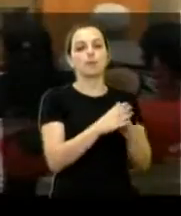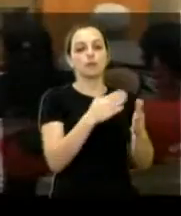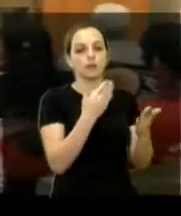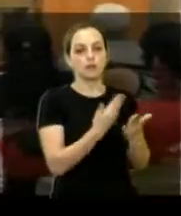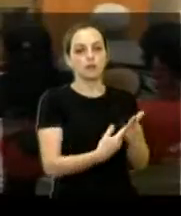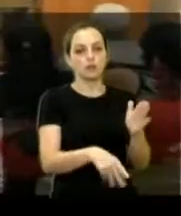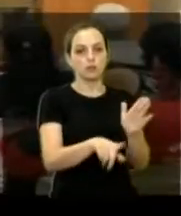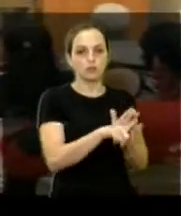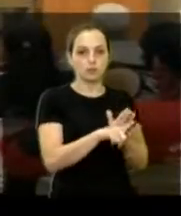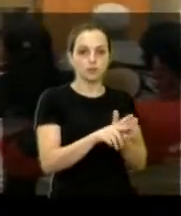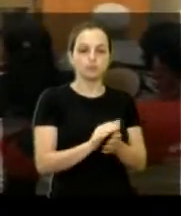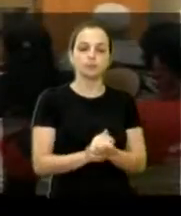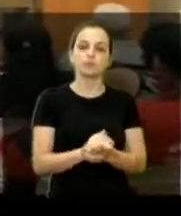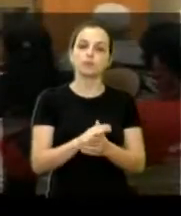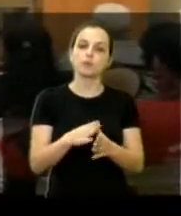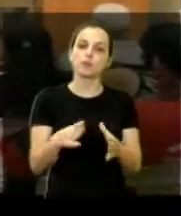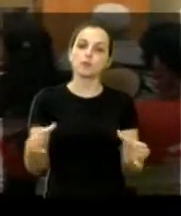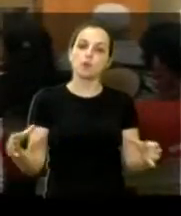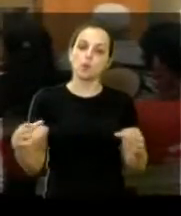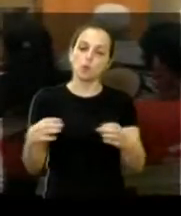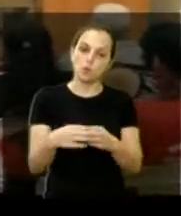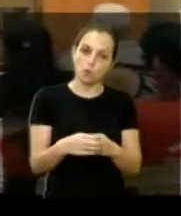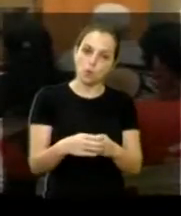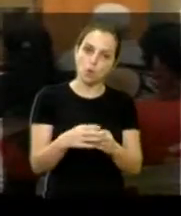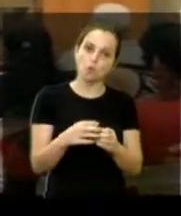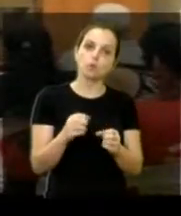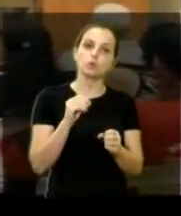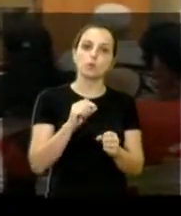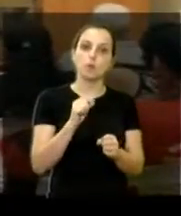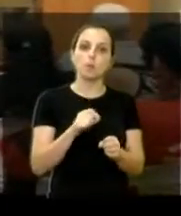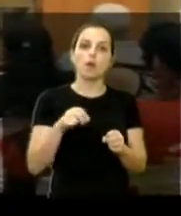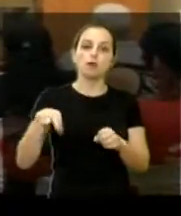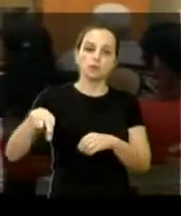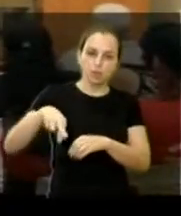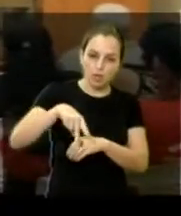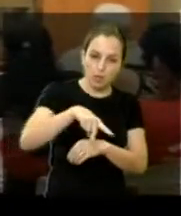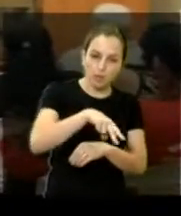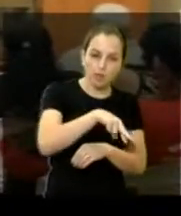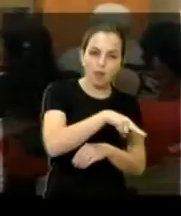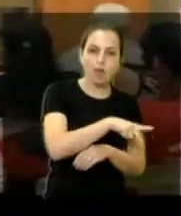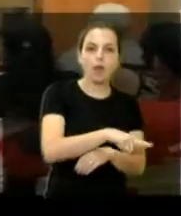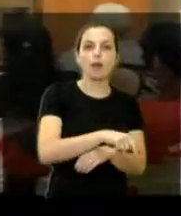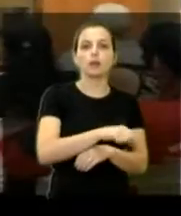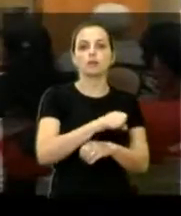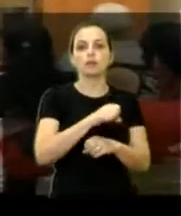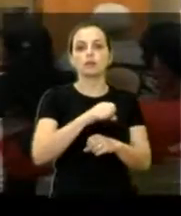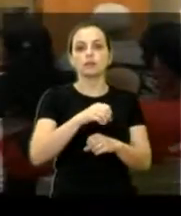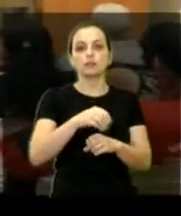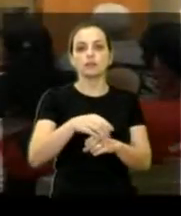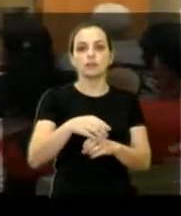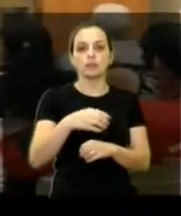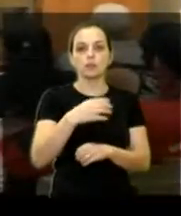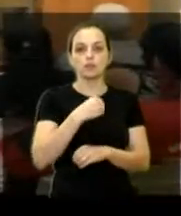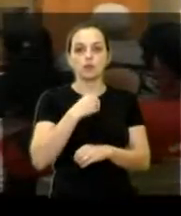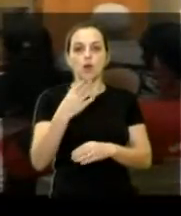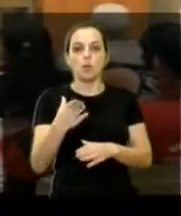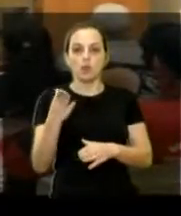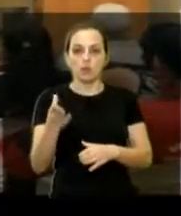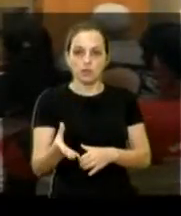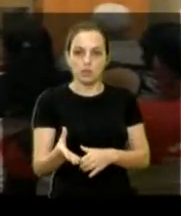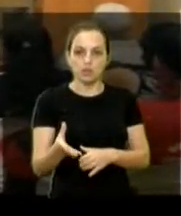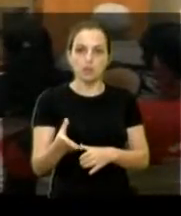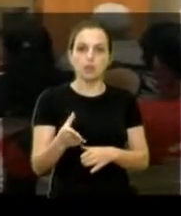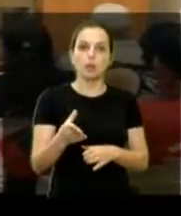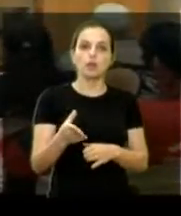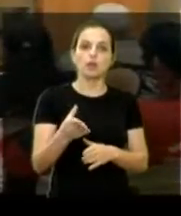Participamos do encontro para falar sobre a caminhada Passos que Salvam, Diagnóstico Precoce do Câncer Infanto Juvenil, promovido pelo